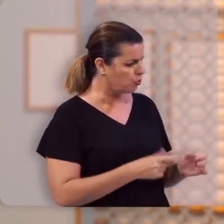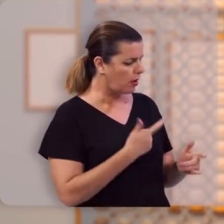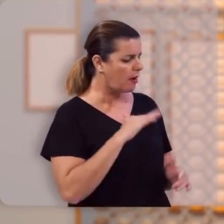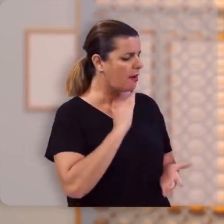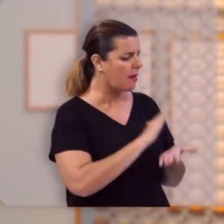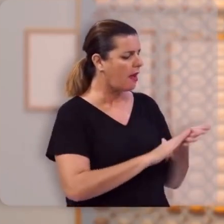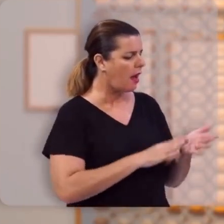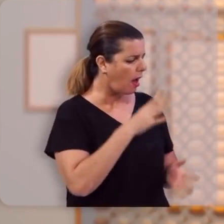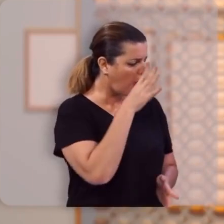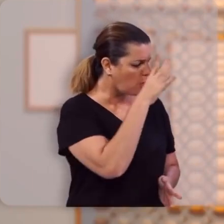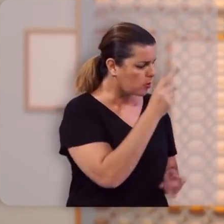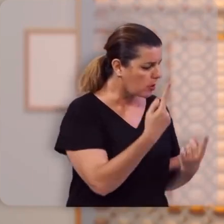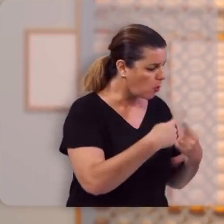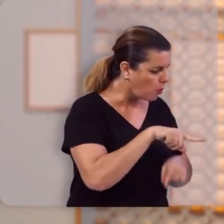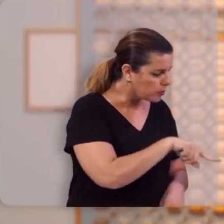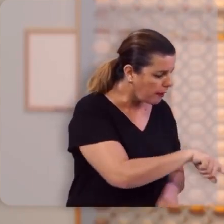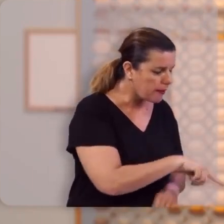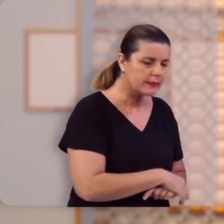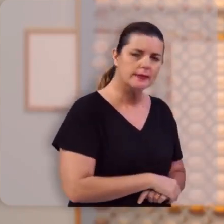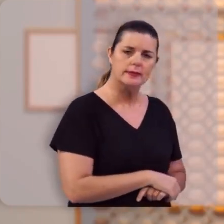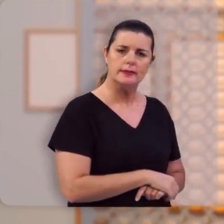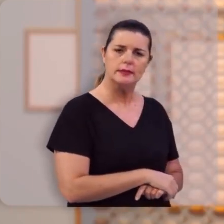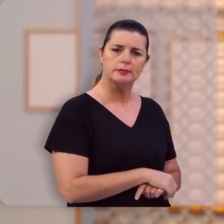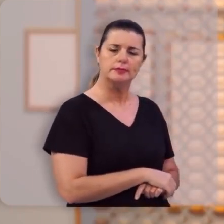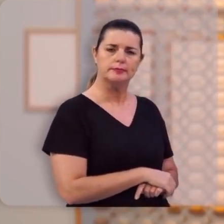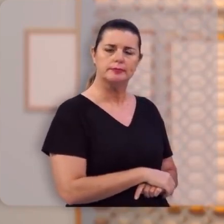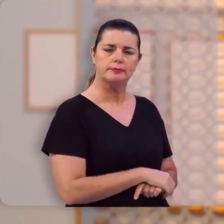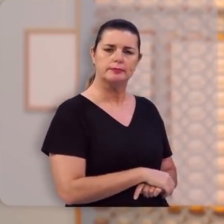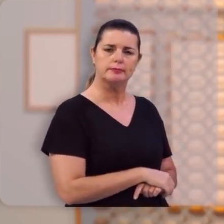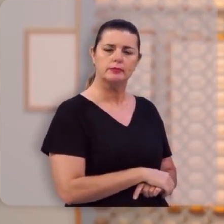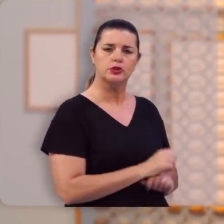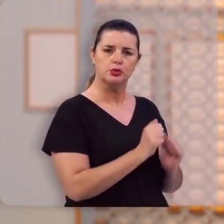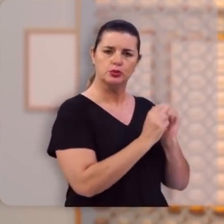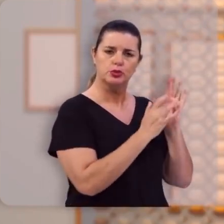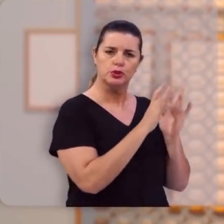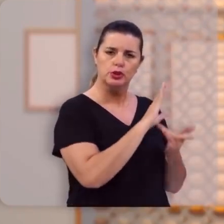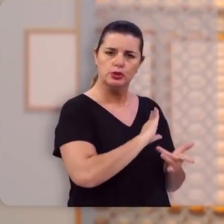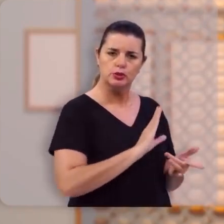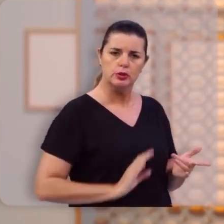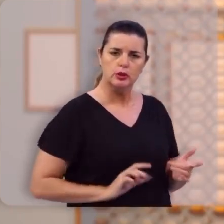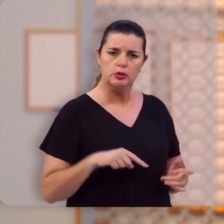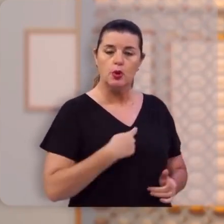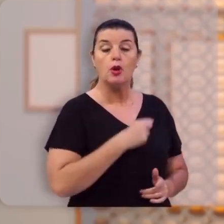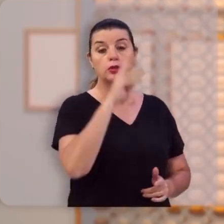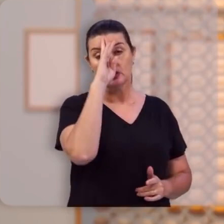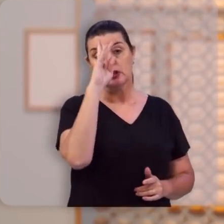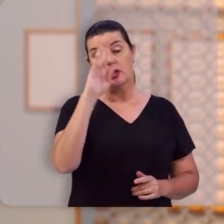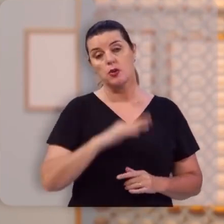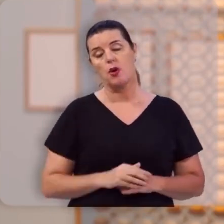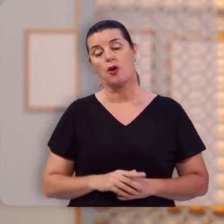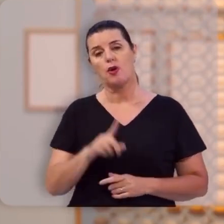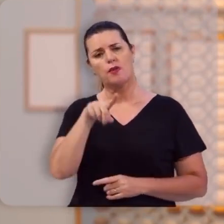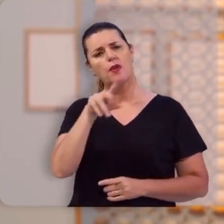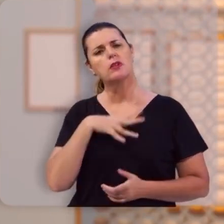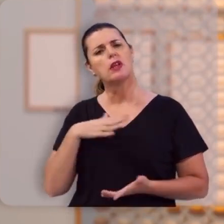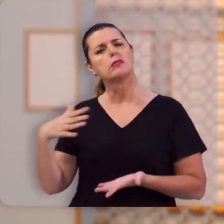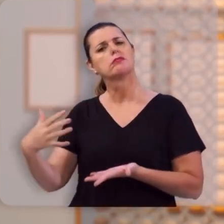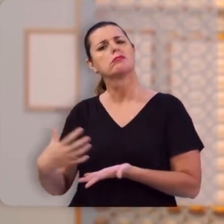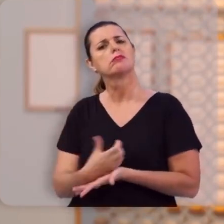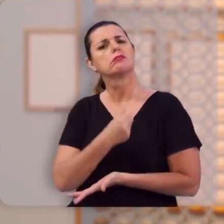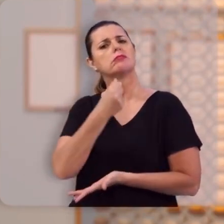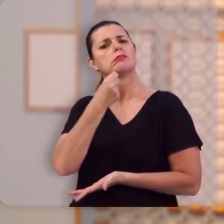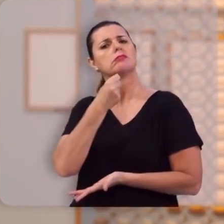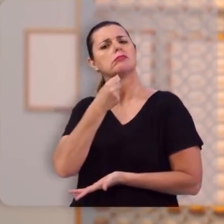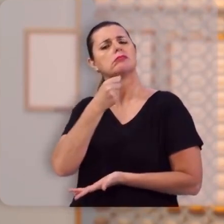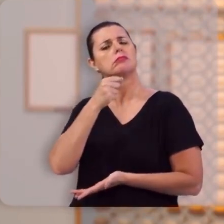nenhuma condenação a mais para aqueles que estão em Cristo Jesus, nosso Senhor. Você toma posse